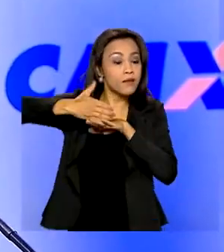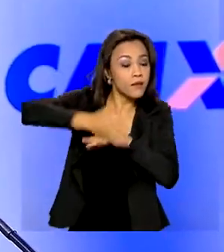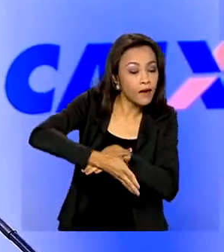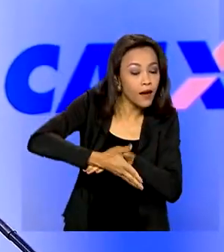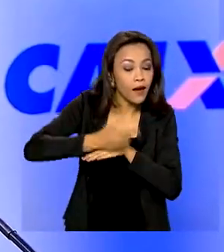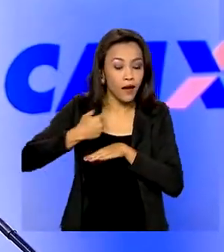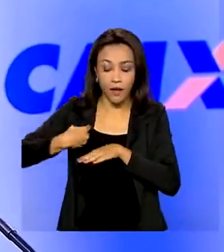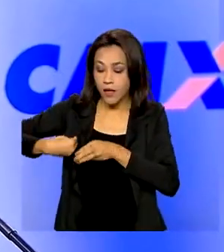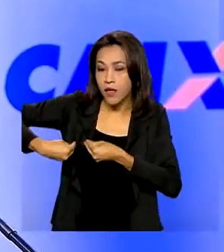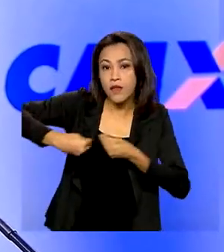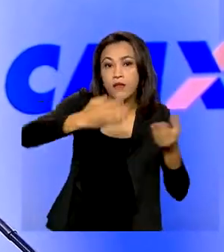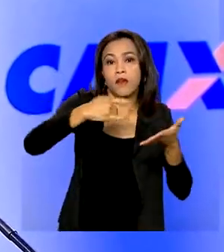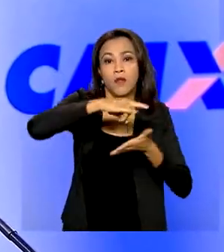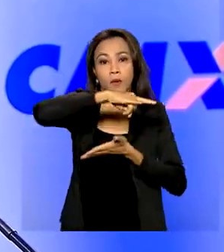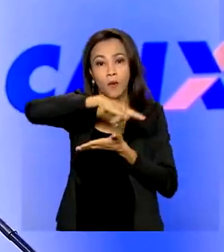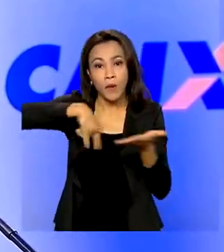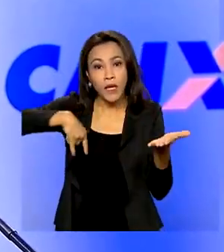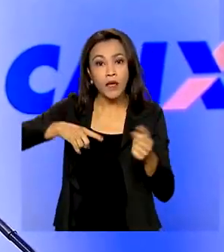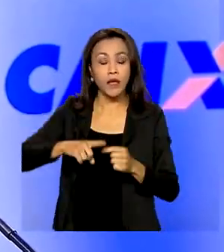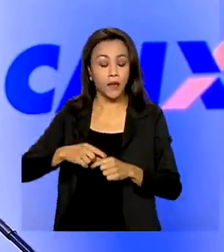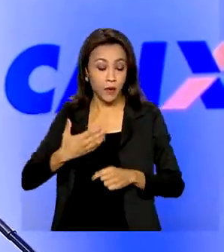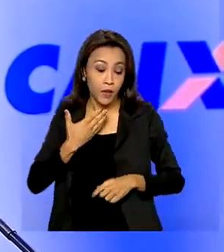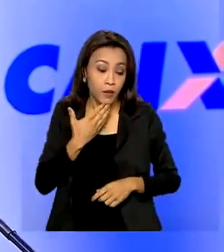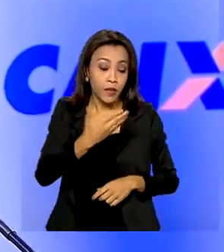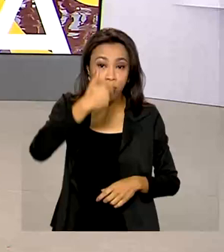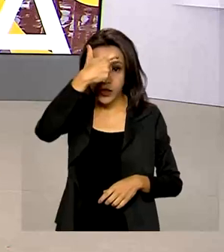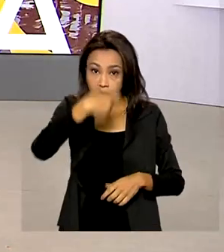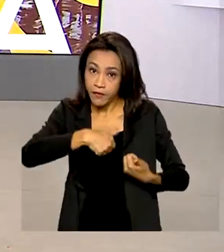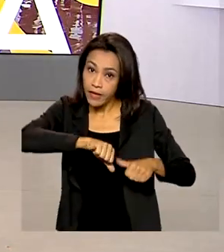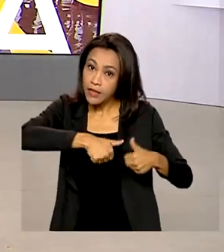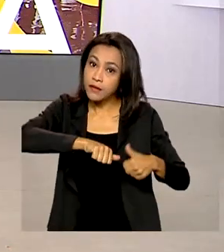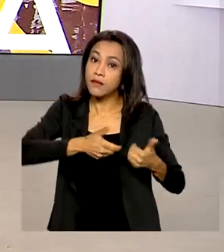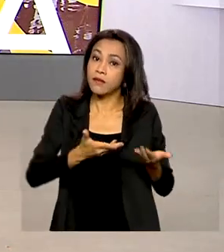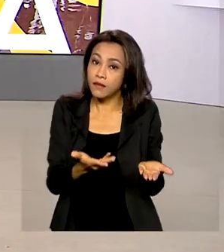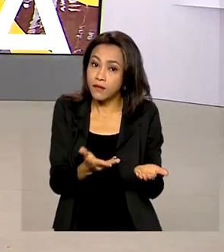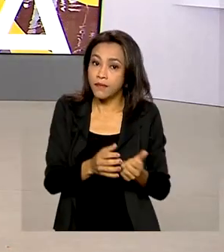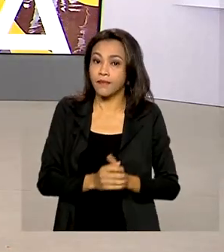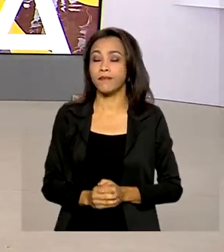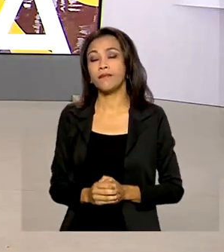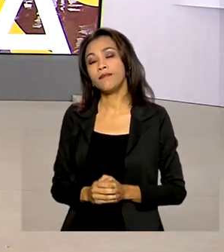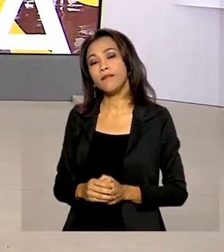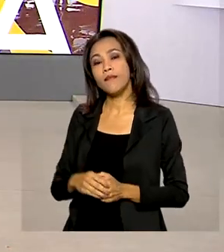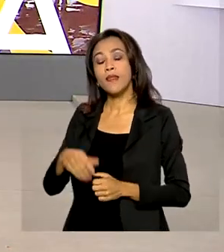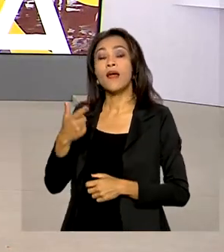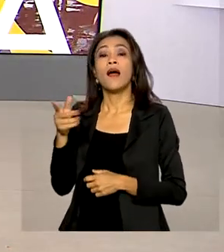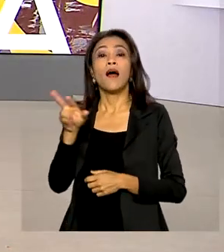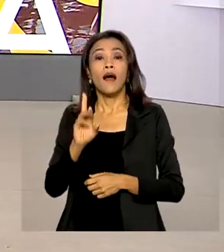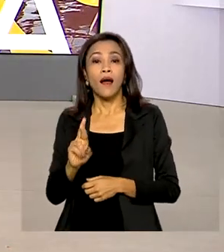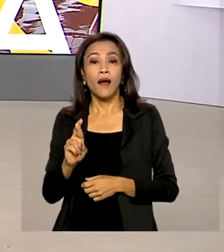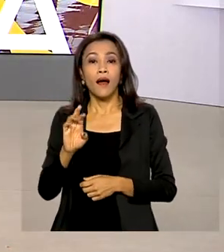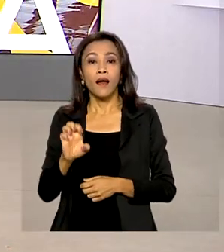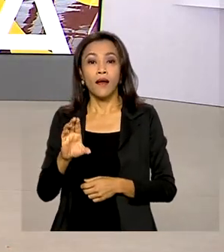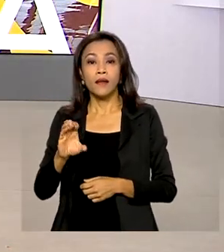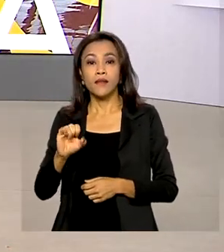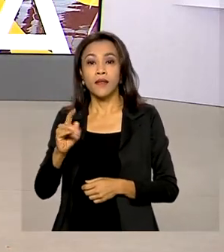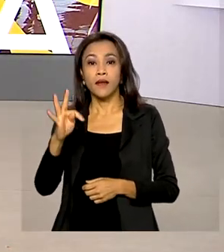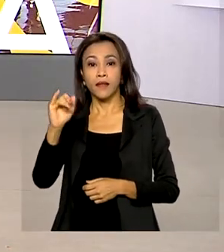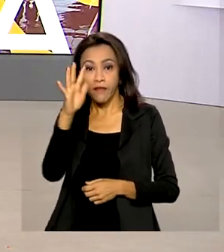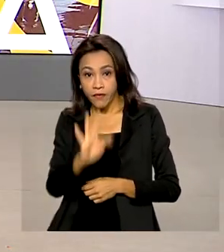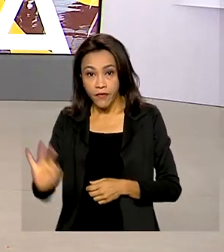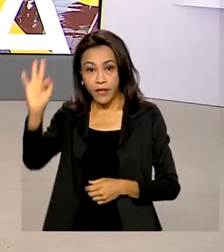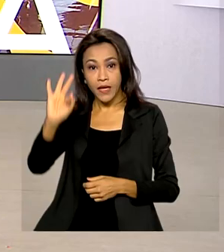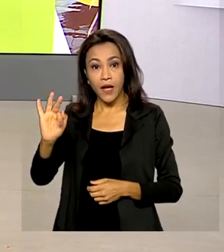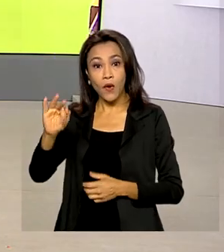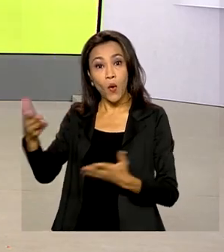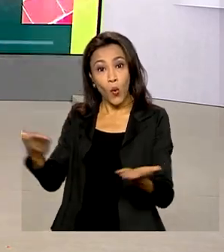já enviar sua documentação, pedir sua avaliação de risco. E a Receita Federal libera hoje a consulta ao quarto